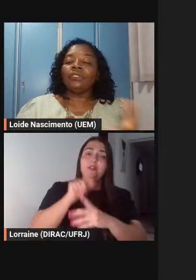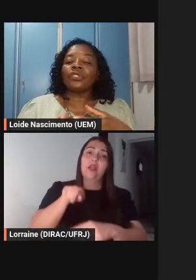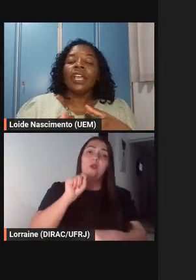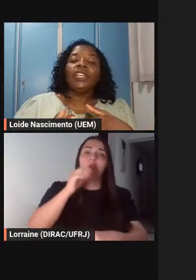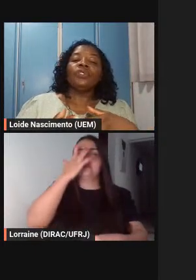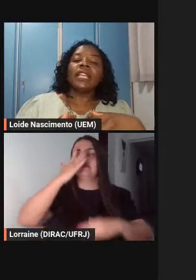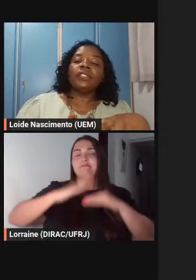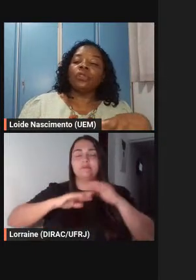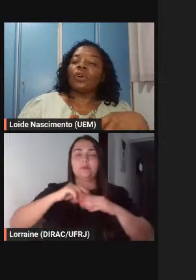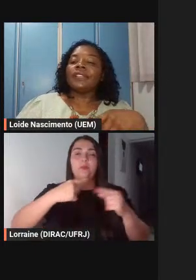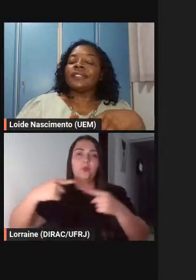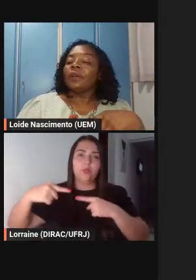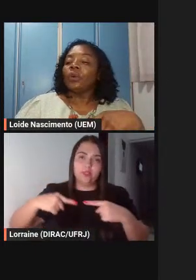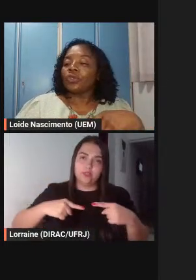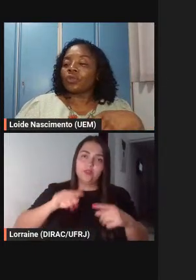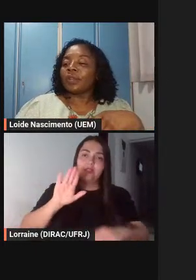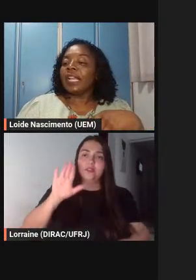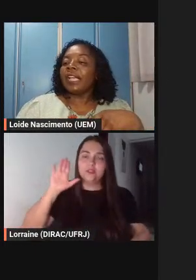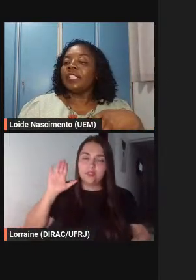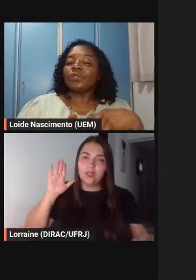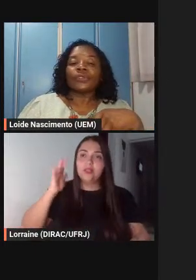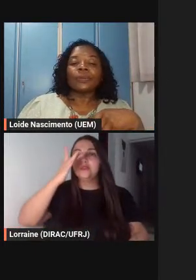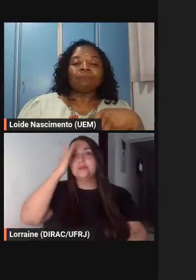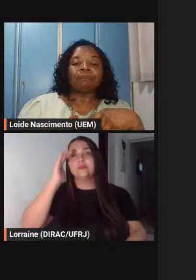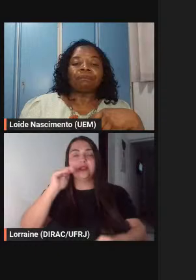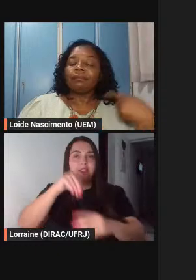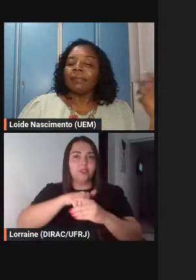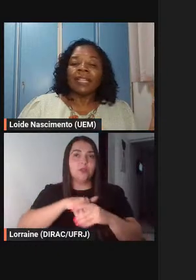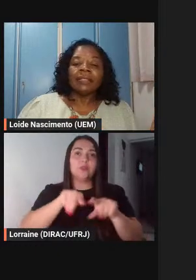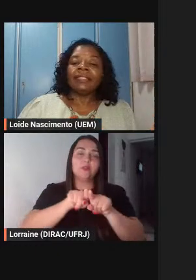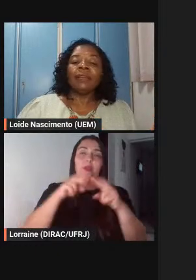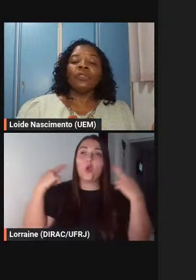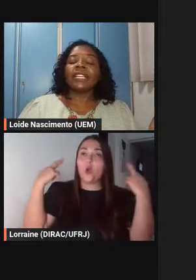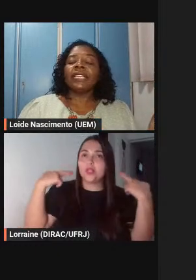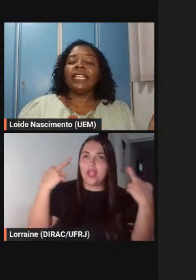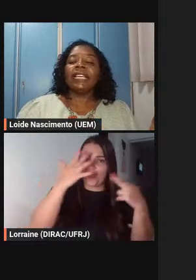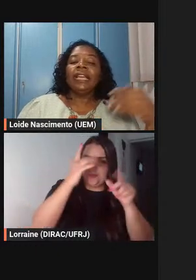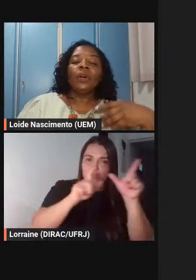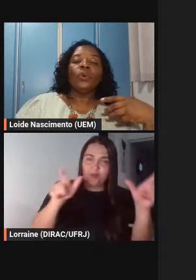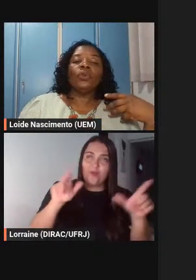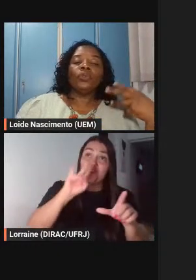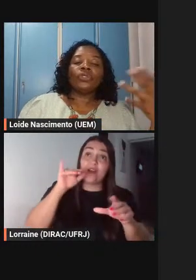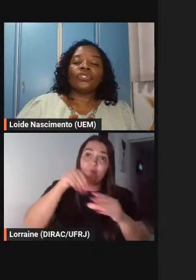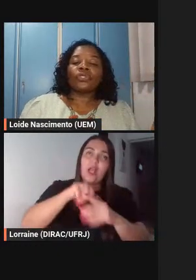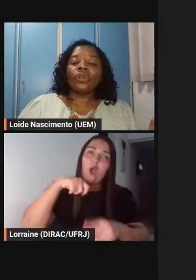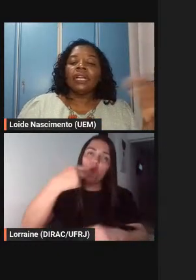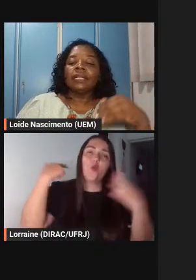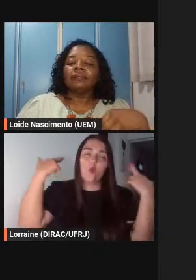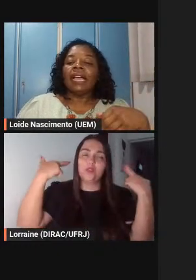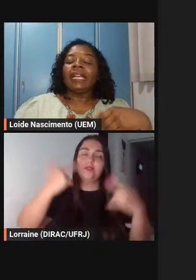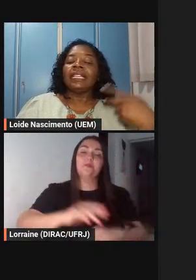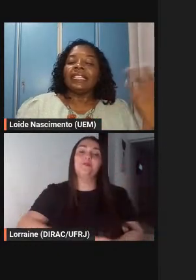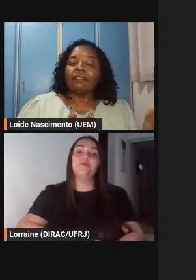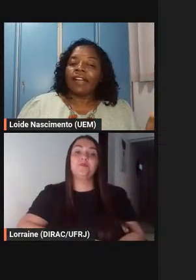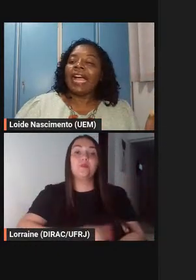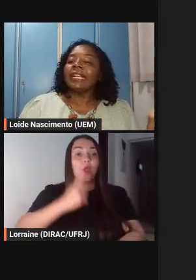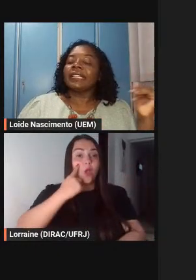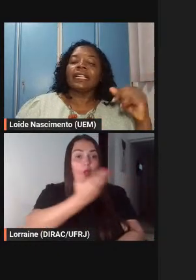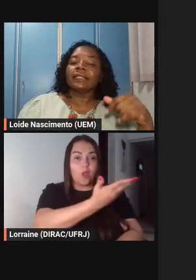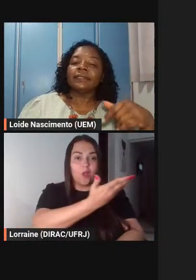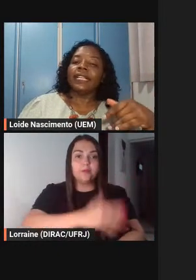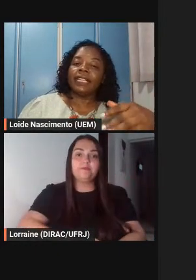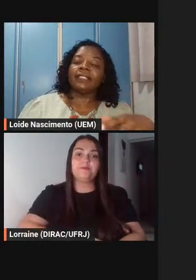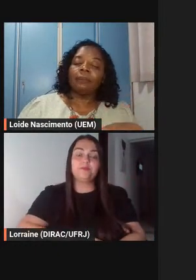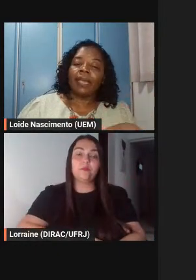candidatos e os eleitores os cordeiros temos aqui o urso né e a